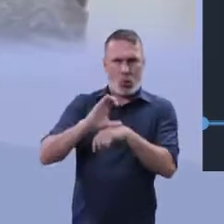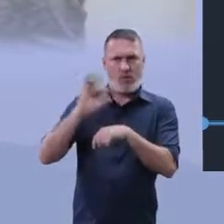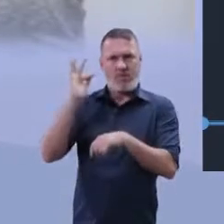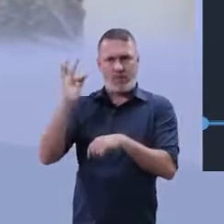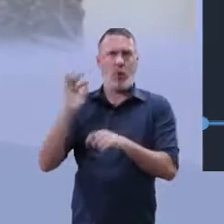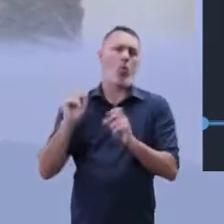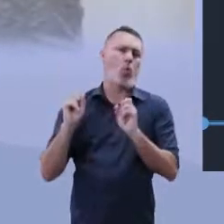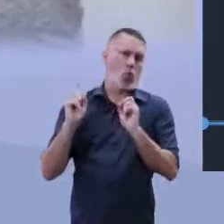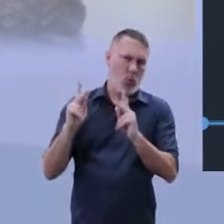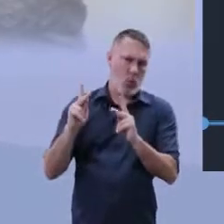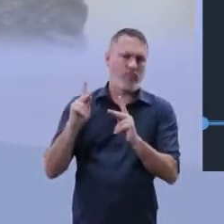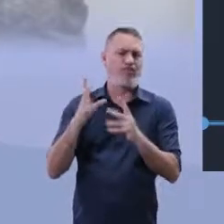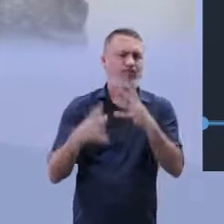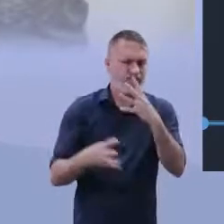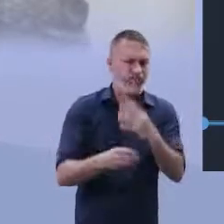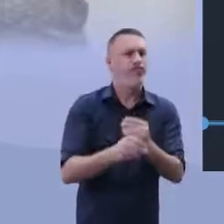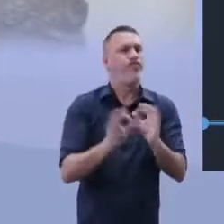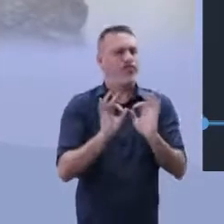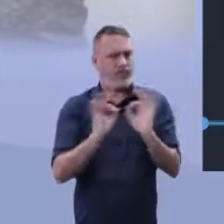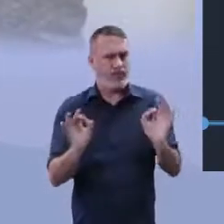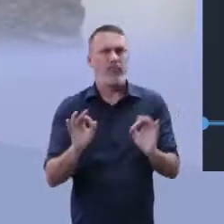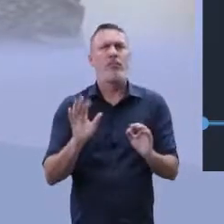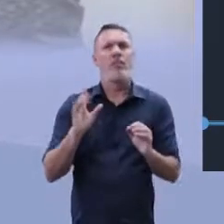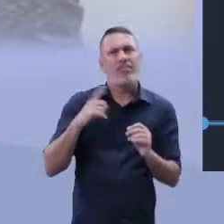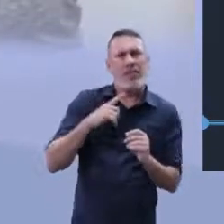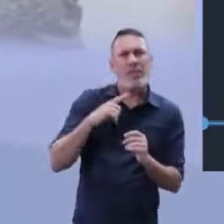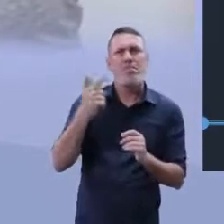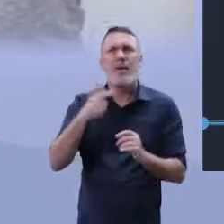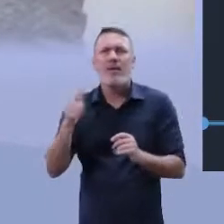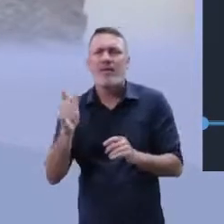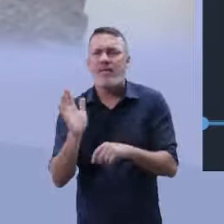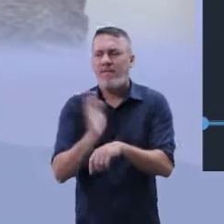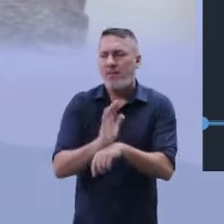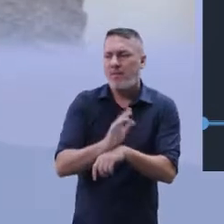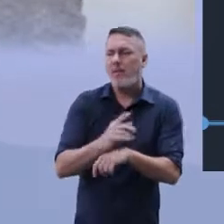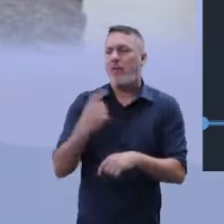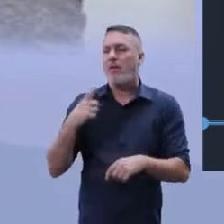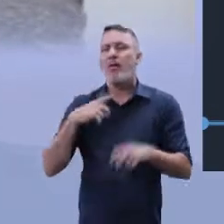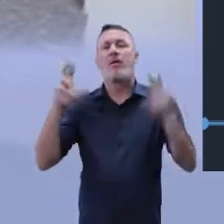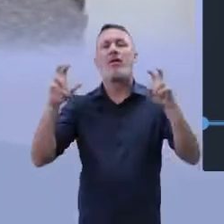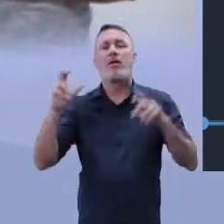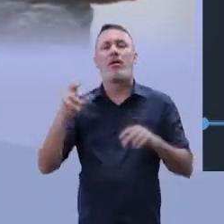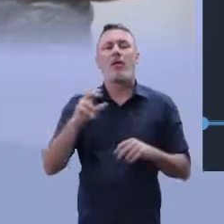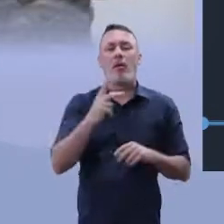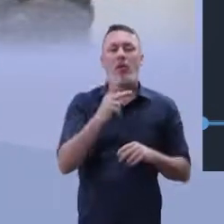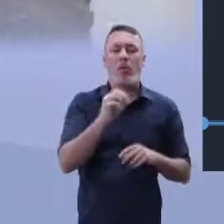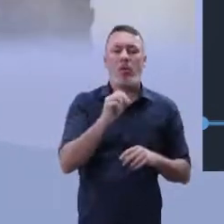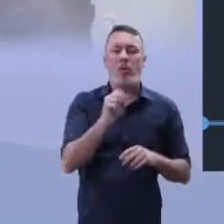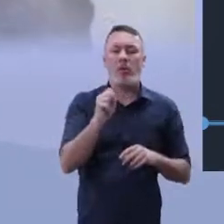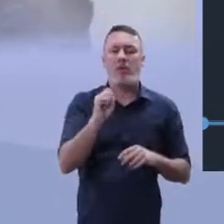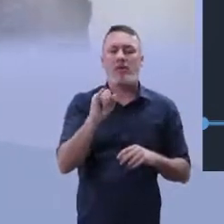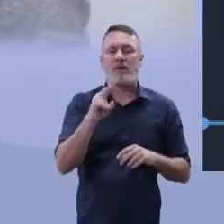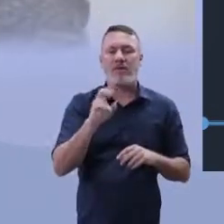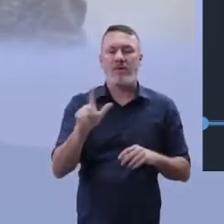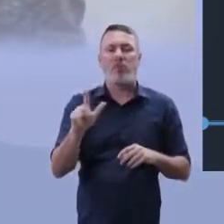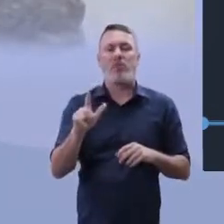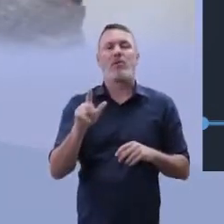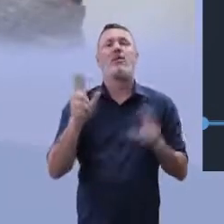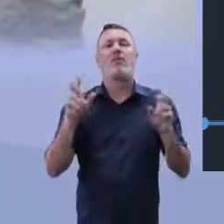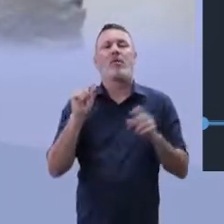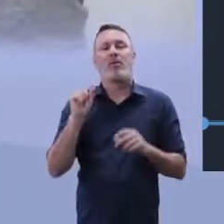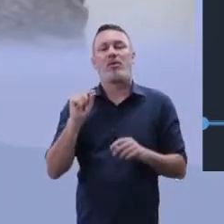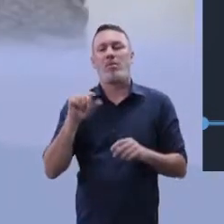Constituição sempre, ela ali, encaixando as nossas redações. Tem esse filme chamado O Sonho Impossível, né? Um jovem negro, filho de uma mãe